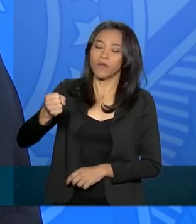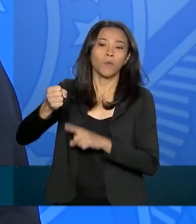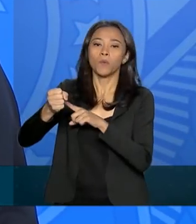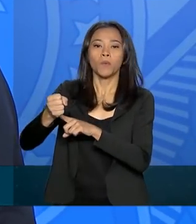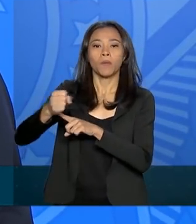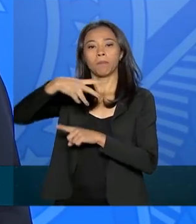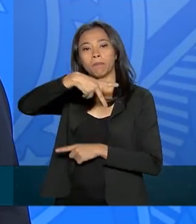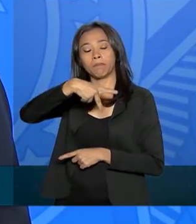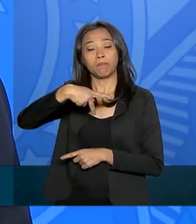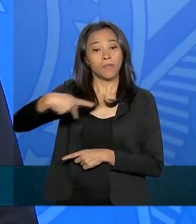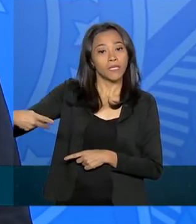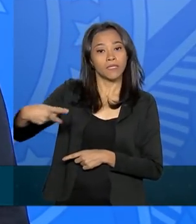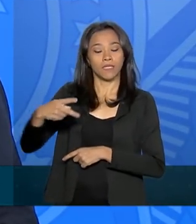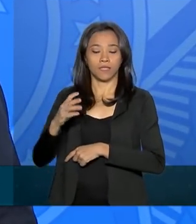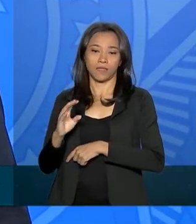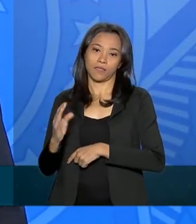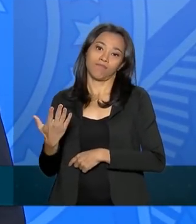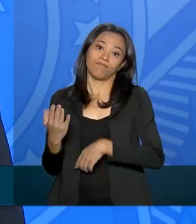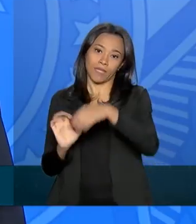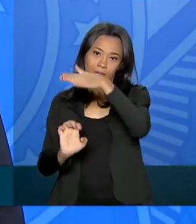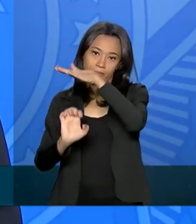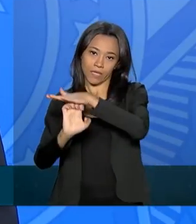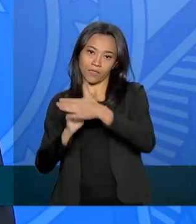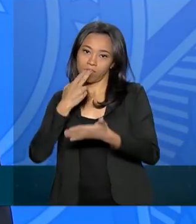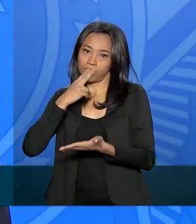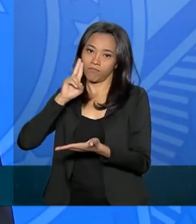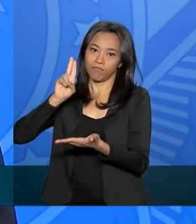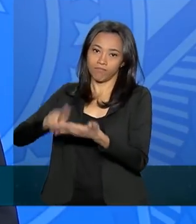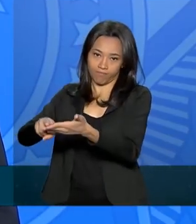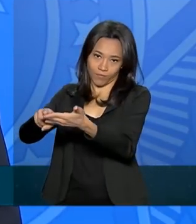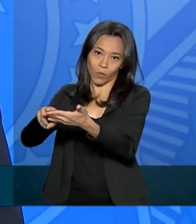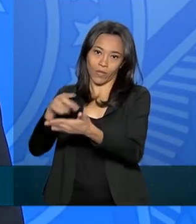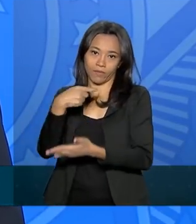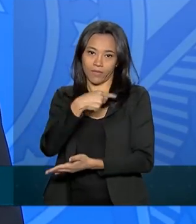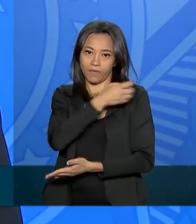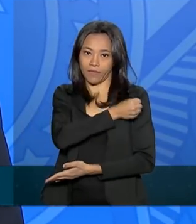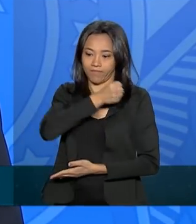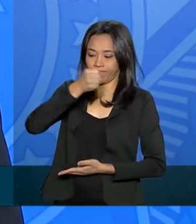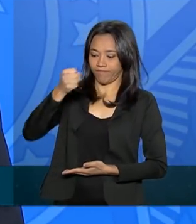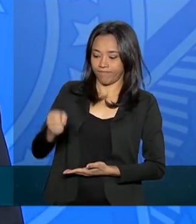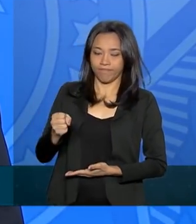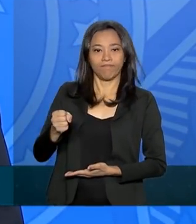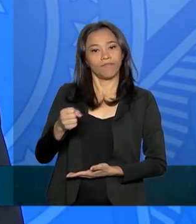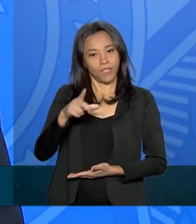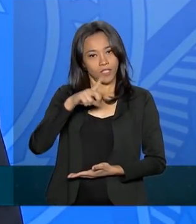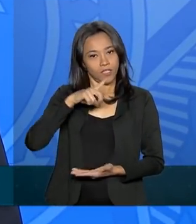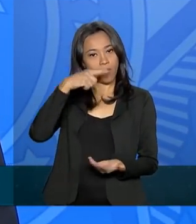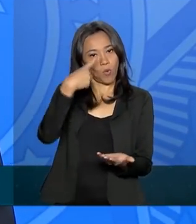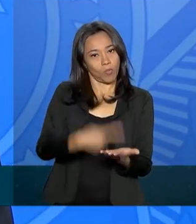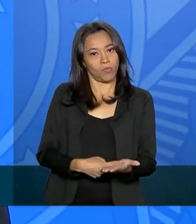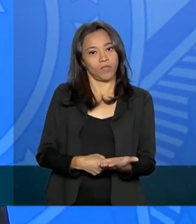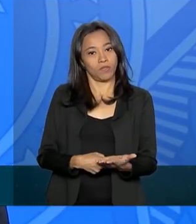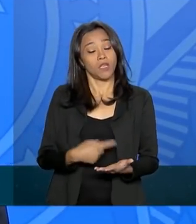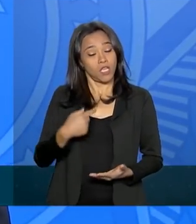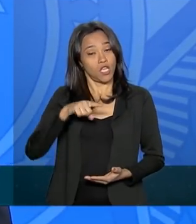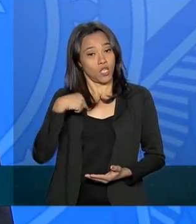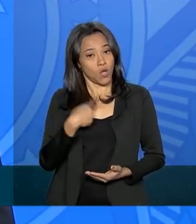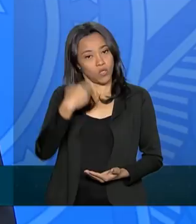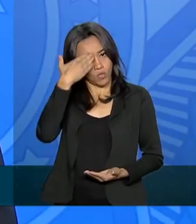Isso é basicamente, no nosso linguajar militar, uma missão. E temos plena confiança que ele